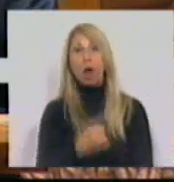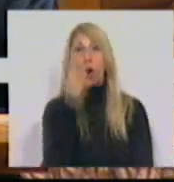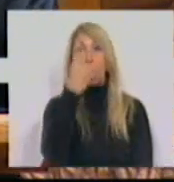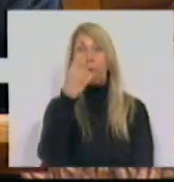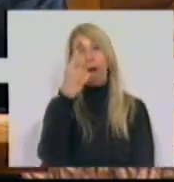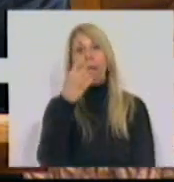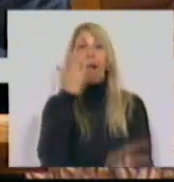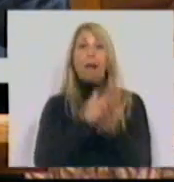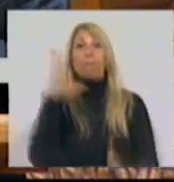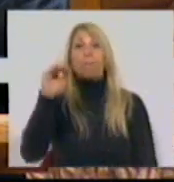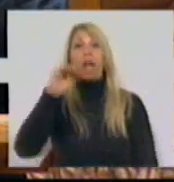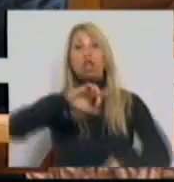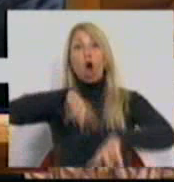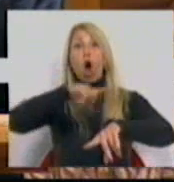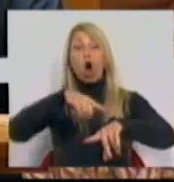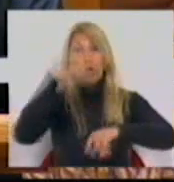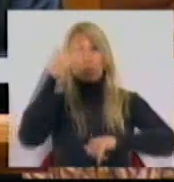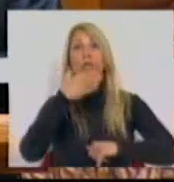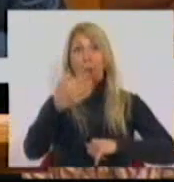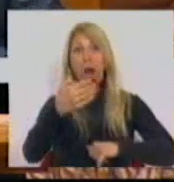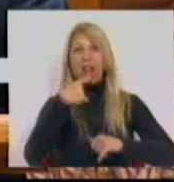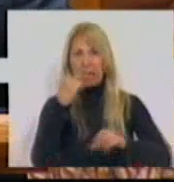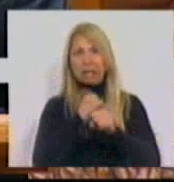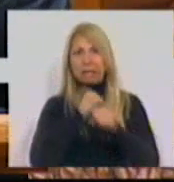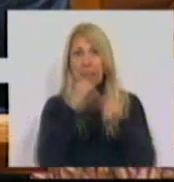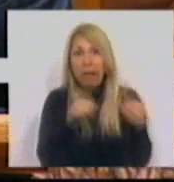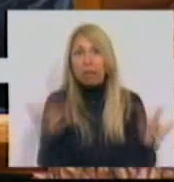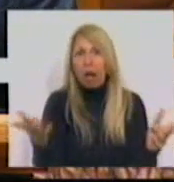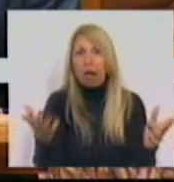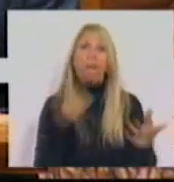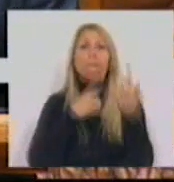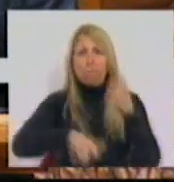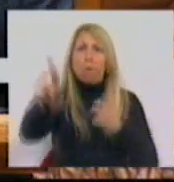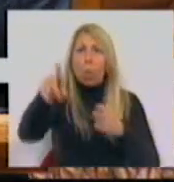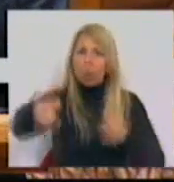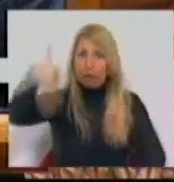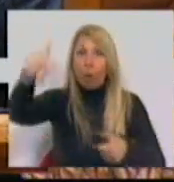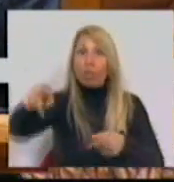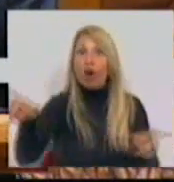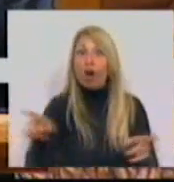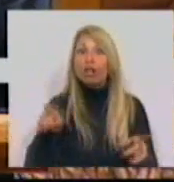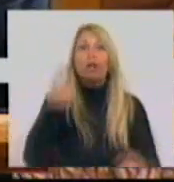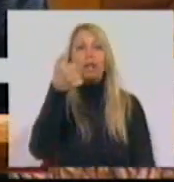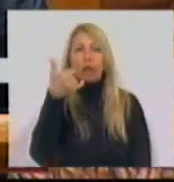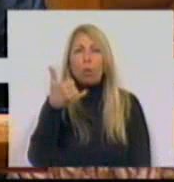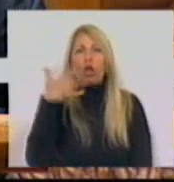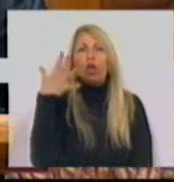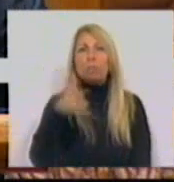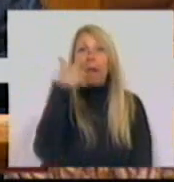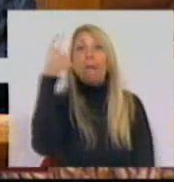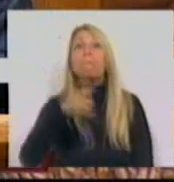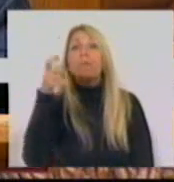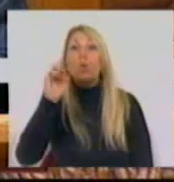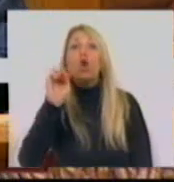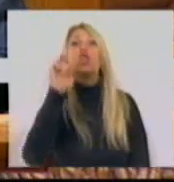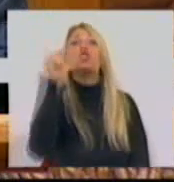horas por semana e são considerados empregados, perguntem se estão melhores. Mais 52 mil pessoas subempregadas